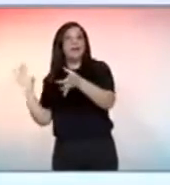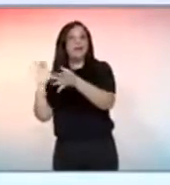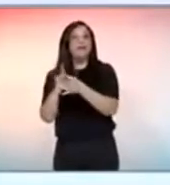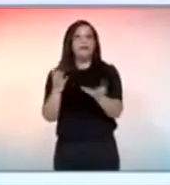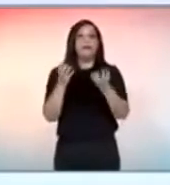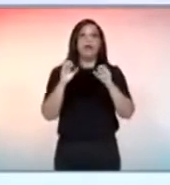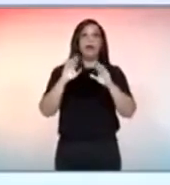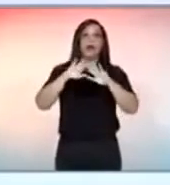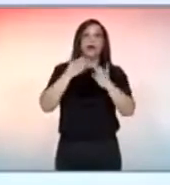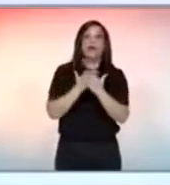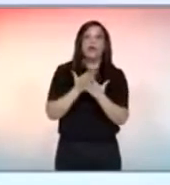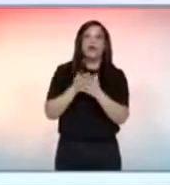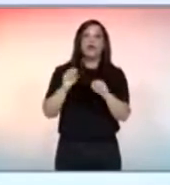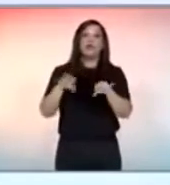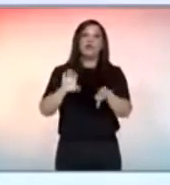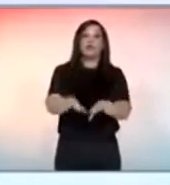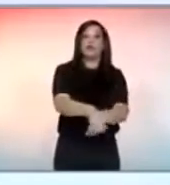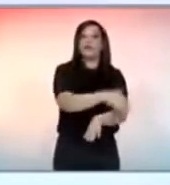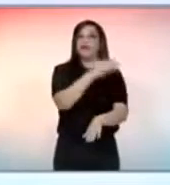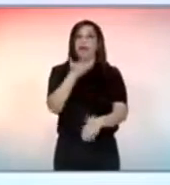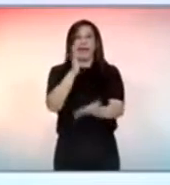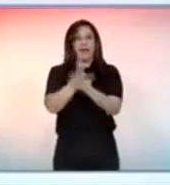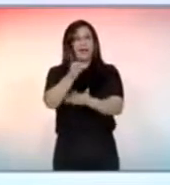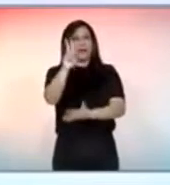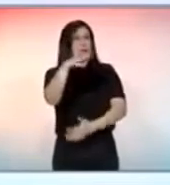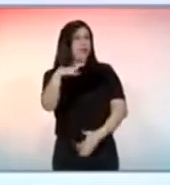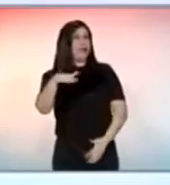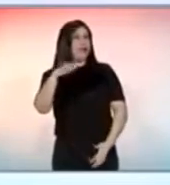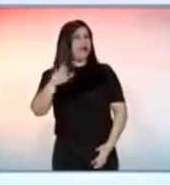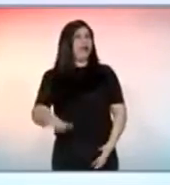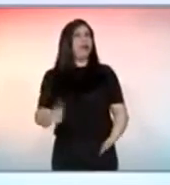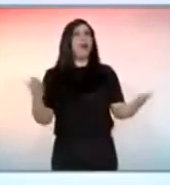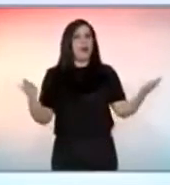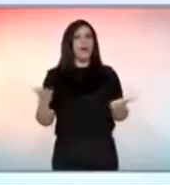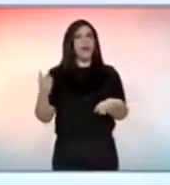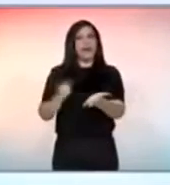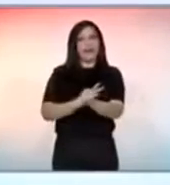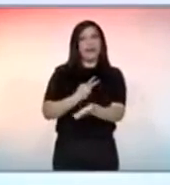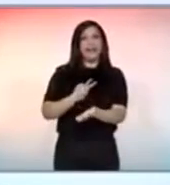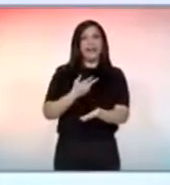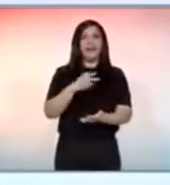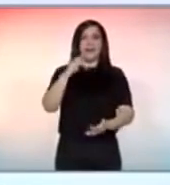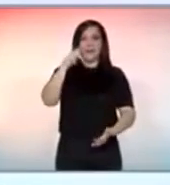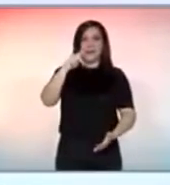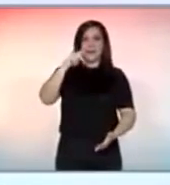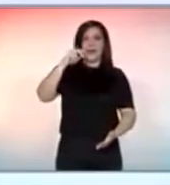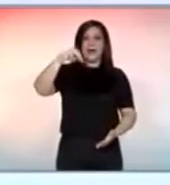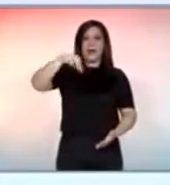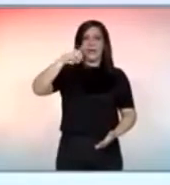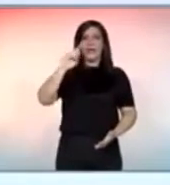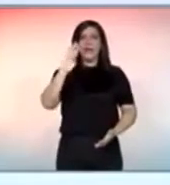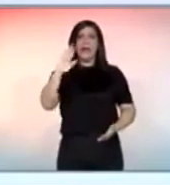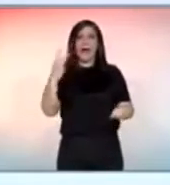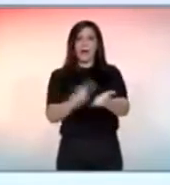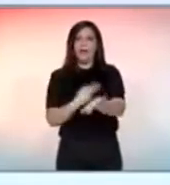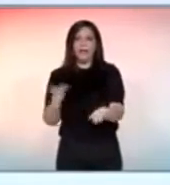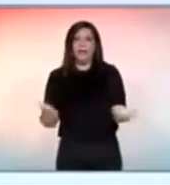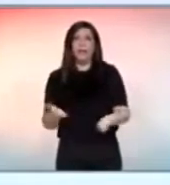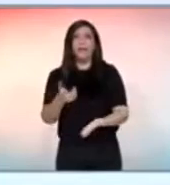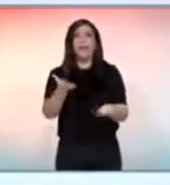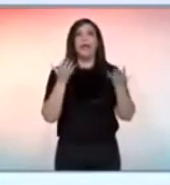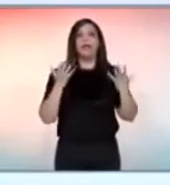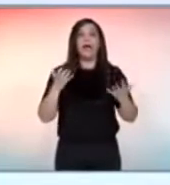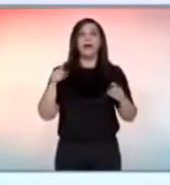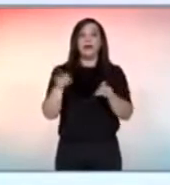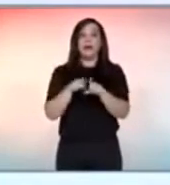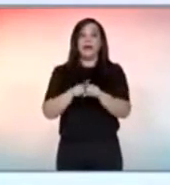escola de educação integral que não termine às duas e meia da tarde, como hoje é no governo do PMDB. E mais do que isso, a gente quer que o professor recupere